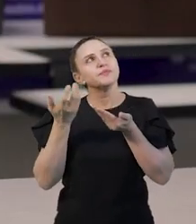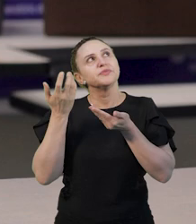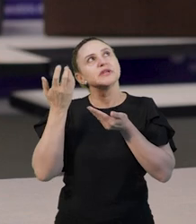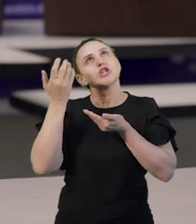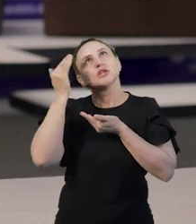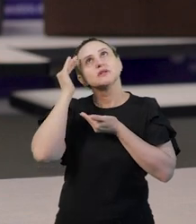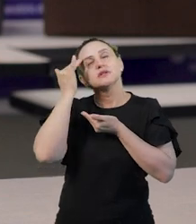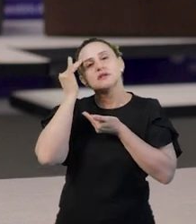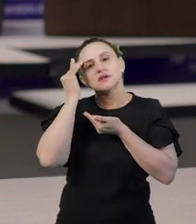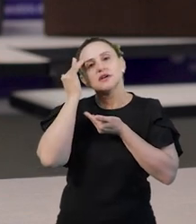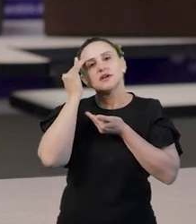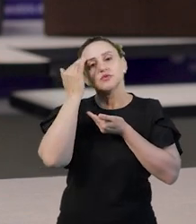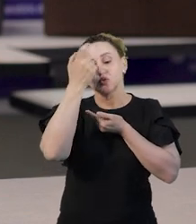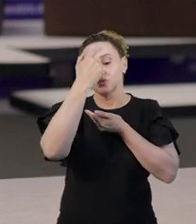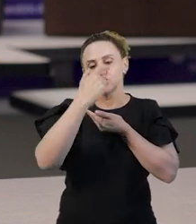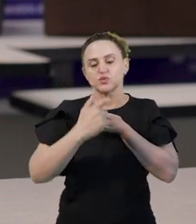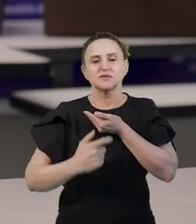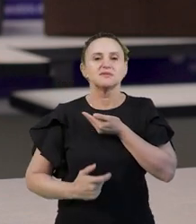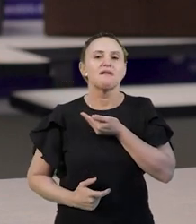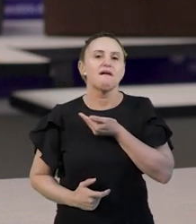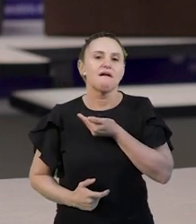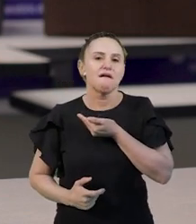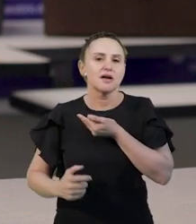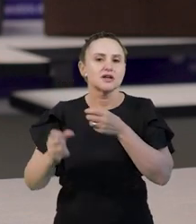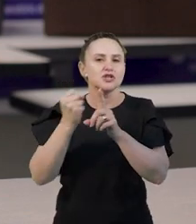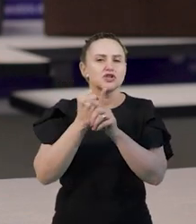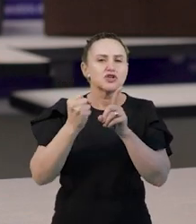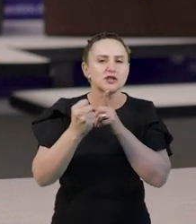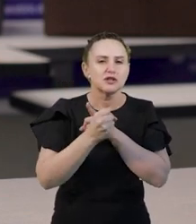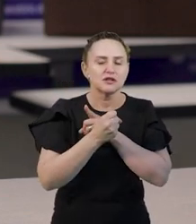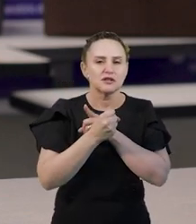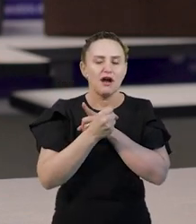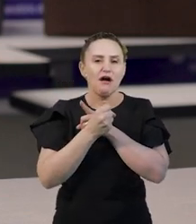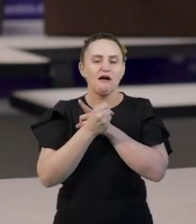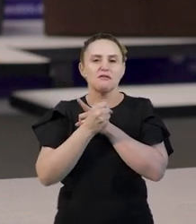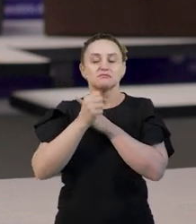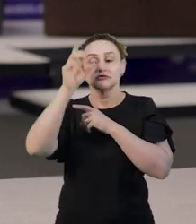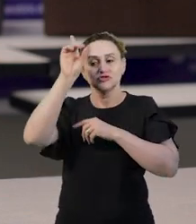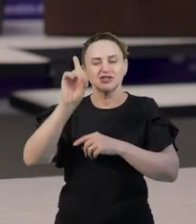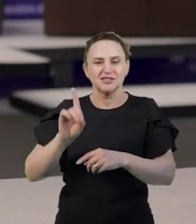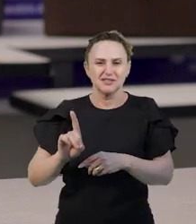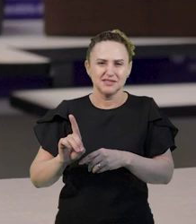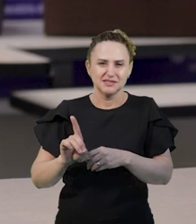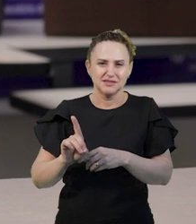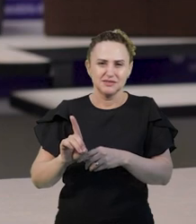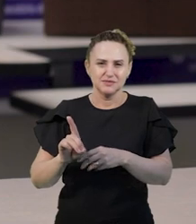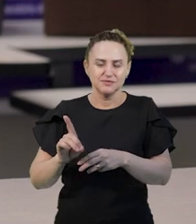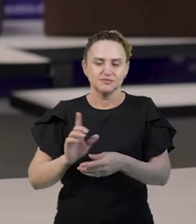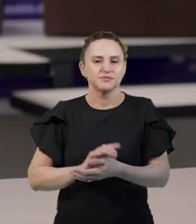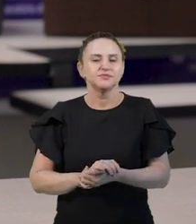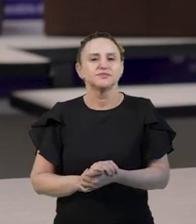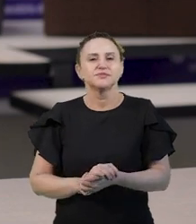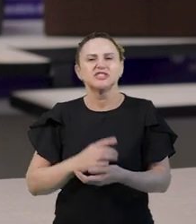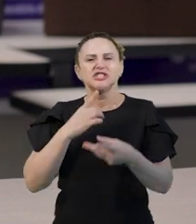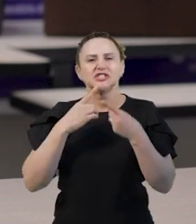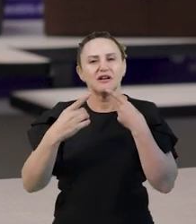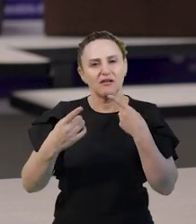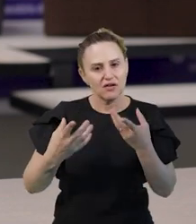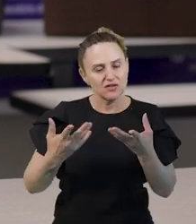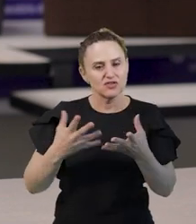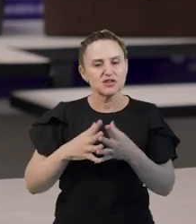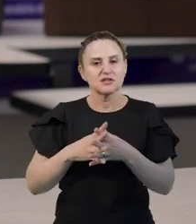criança como um ser social, dialógica e ser de direitos. Então, portanto, a criança é